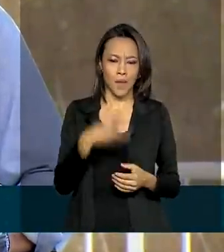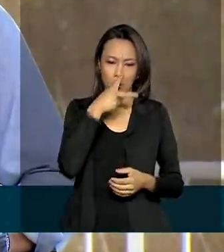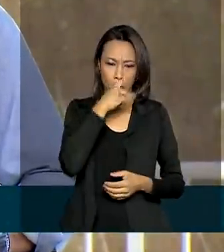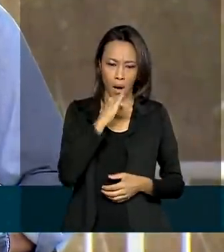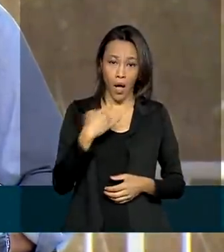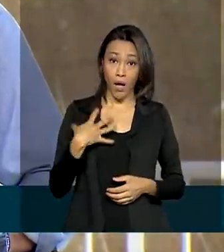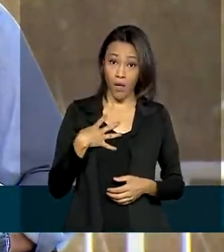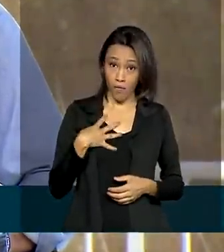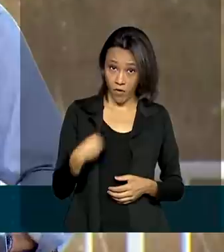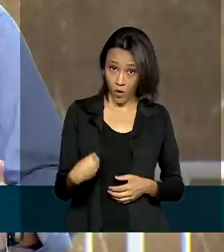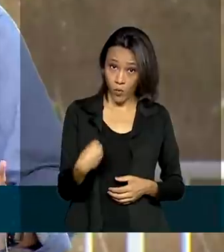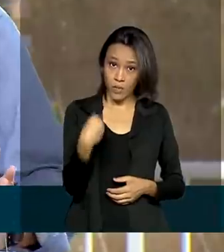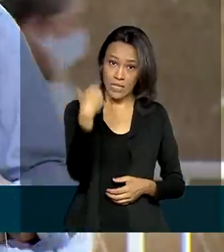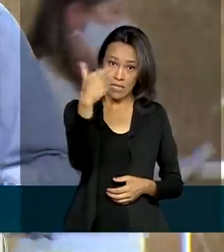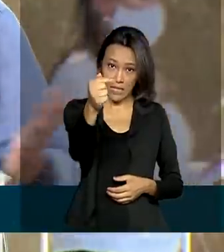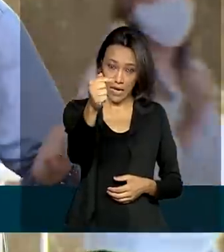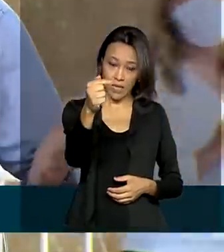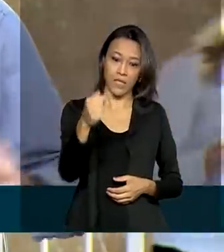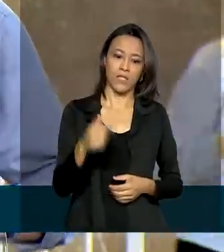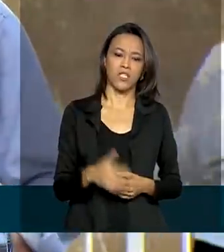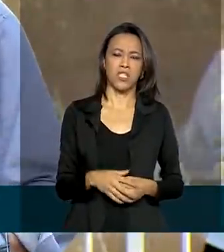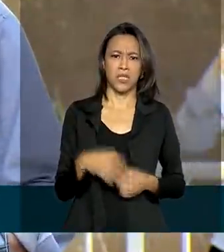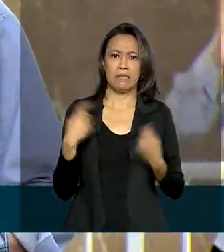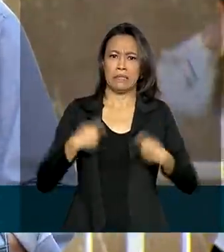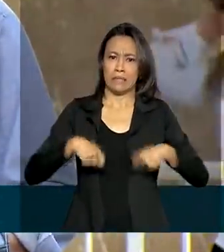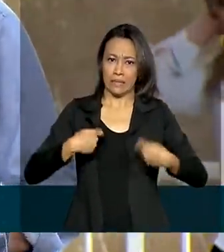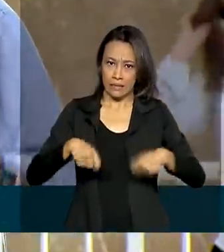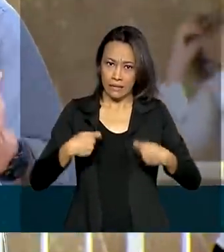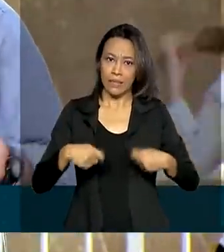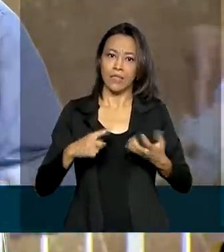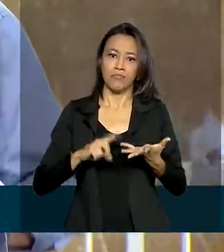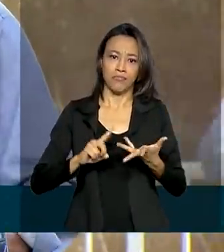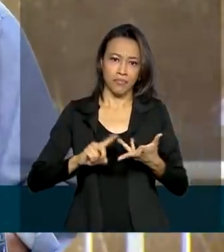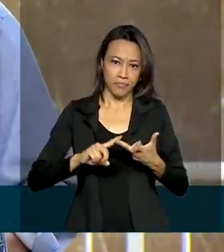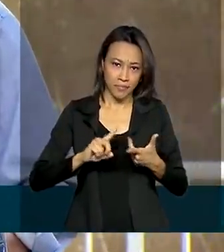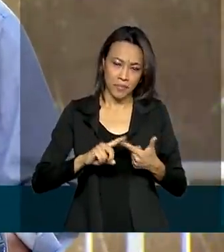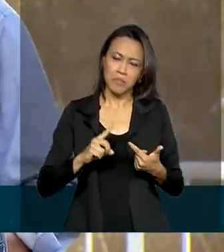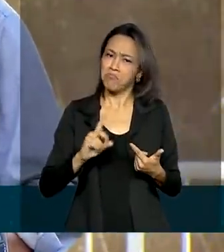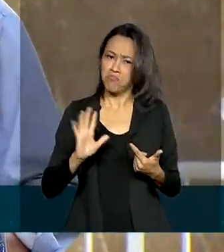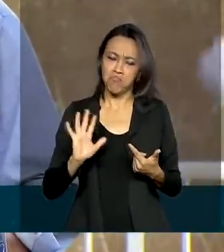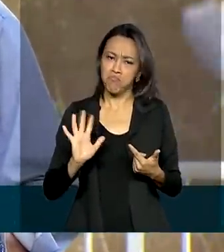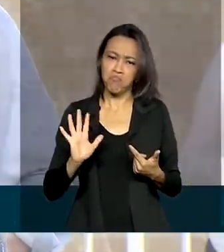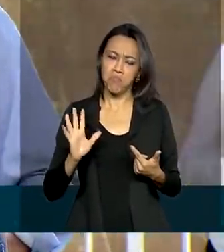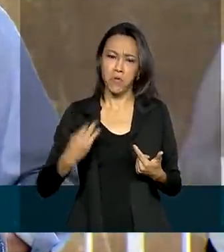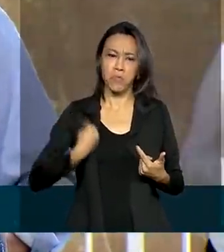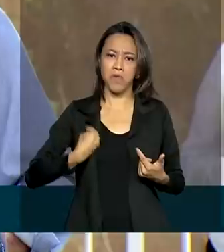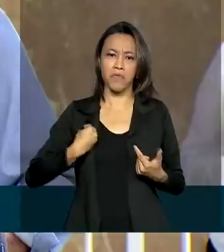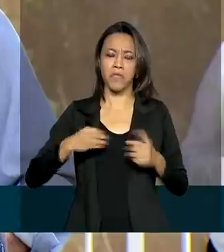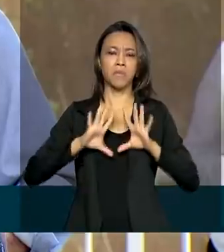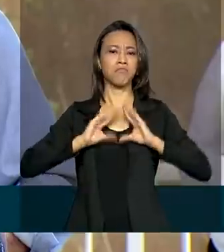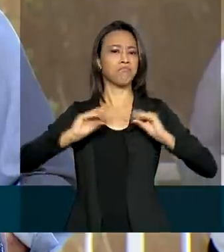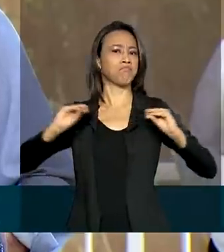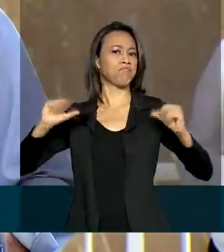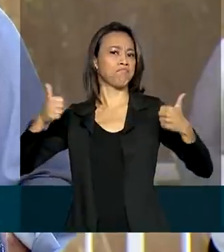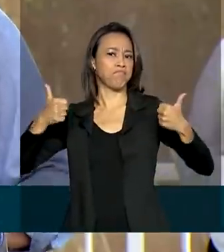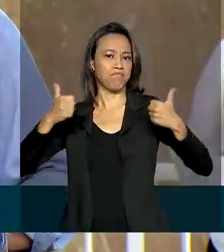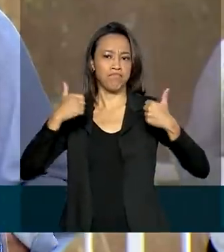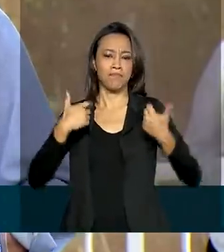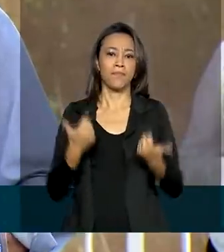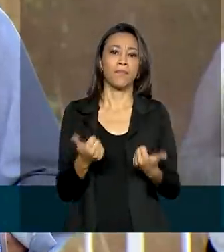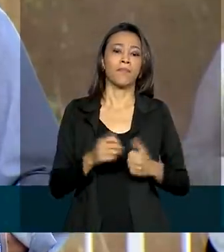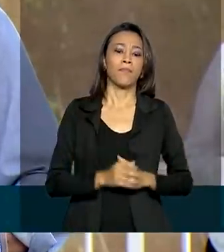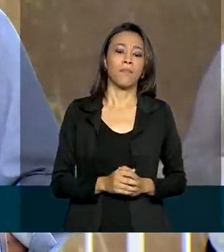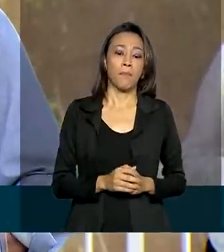sete filhos, não passamos necessidades, tínhamos uma vida tranquila. Sete filhos, hoje em dia seis